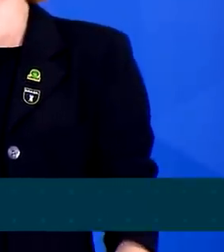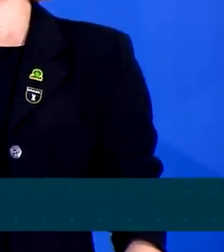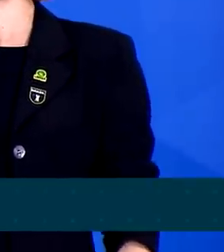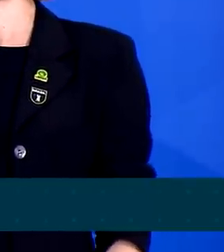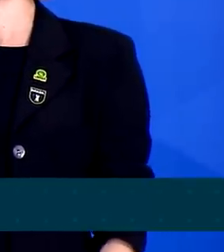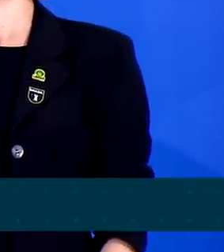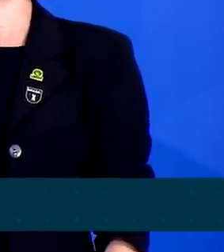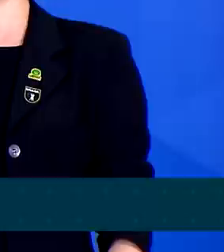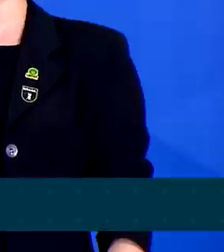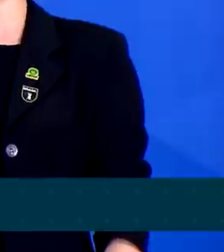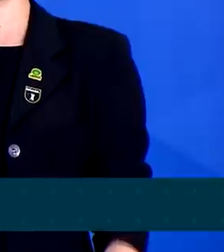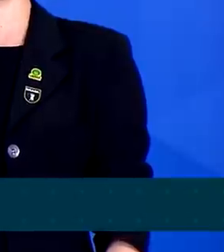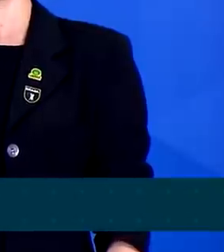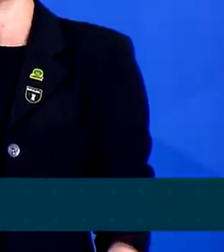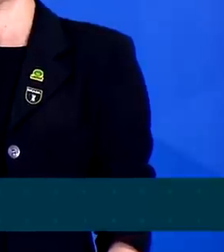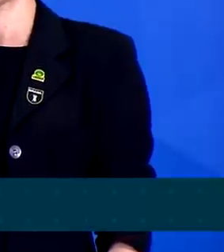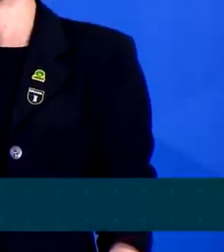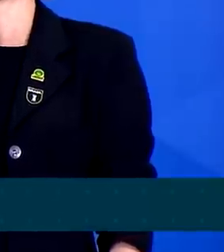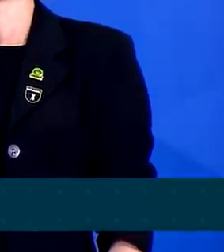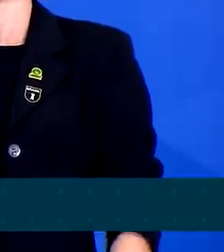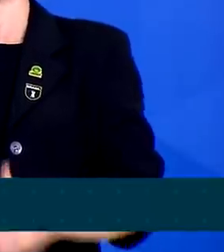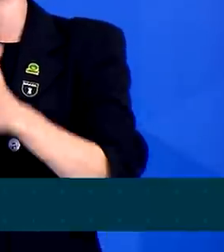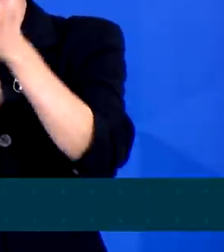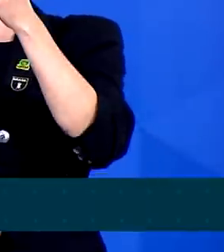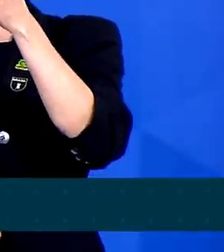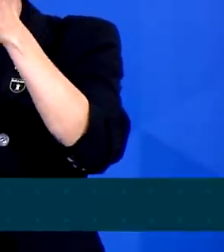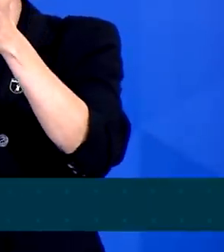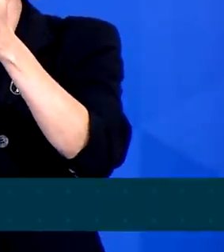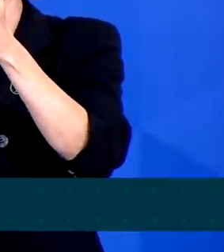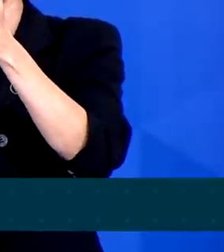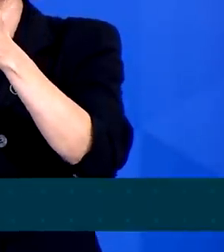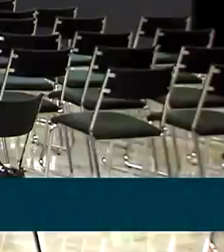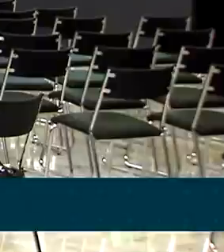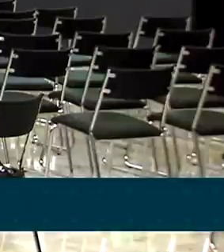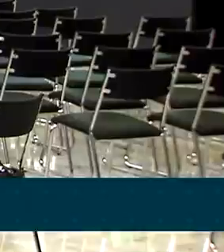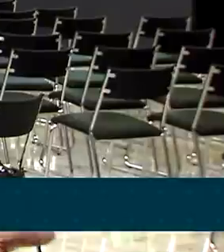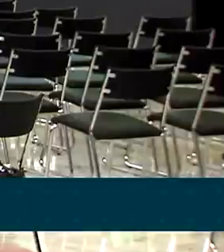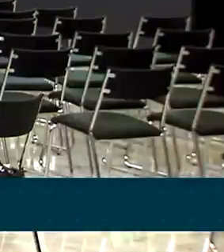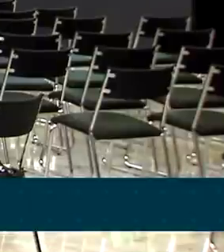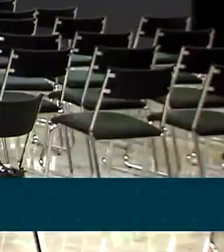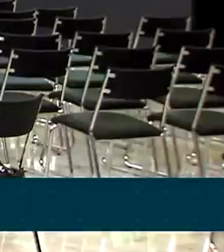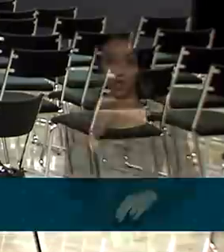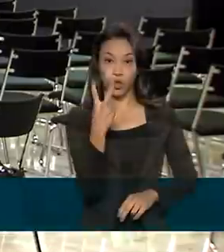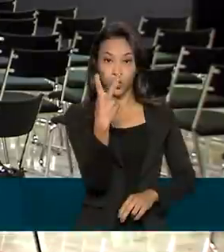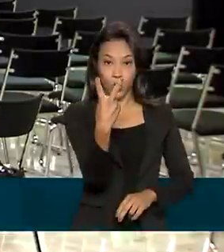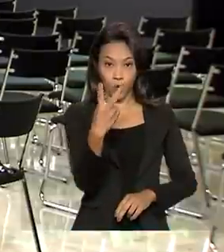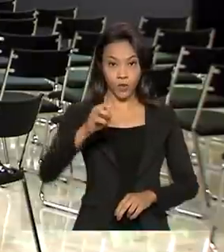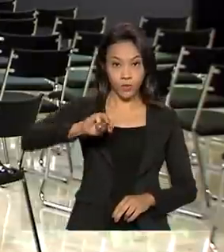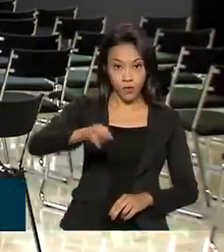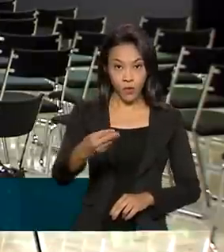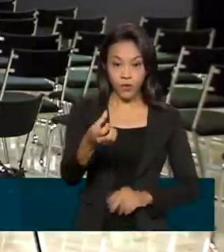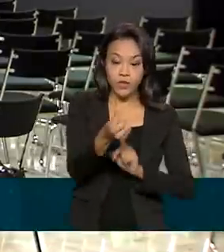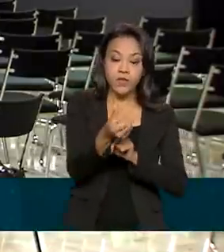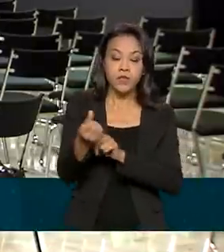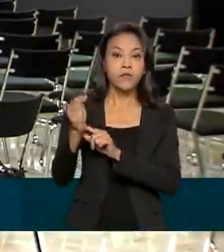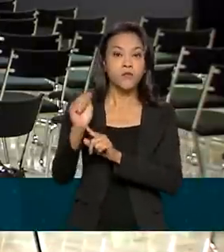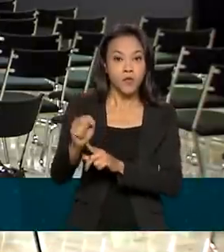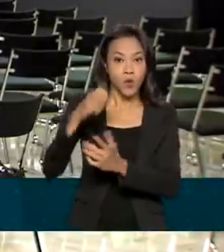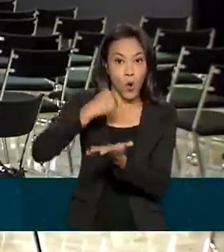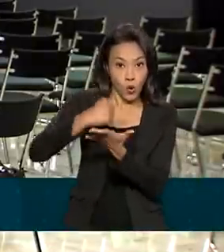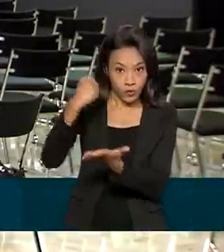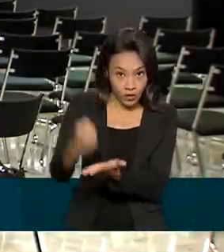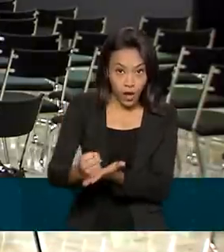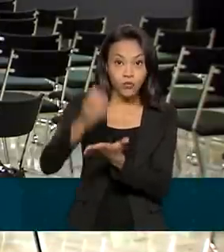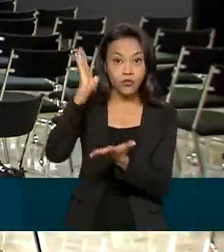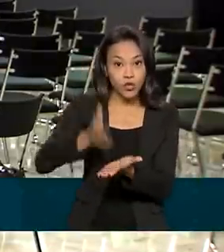de desconto nessa renegociação. Dos 2 milhões e 600 mil contratos ativos